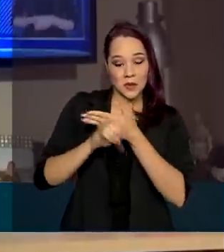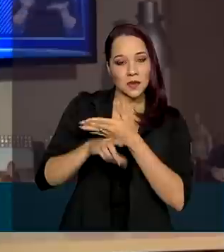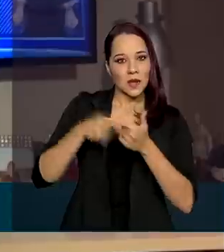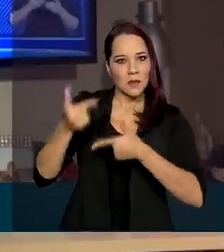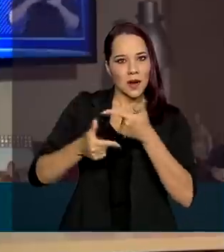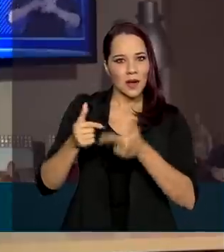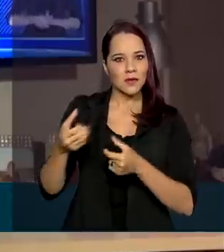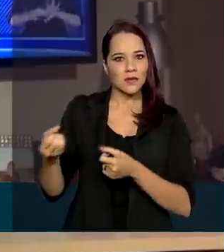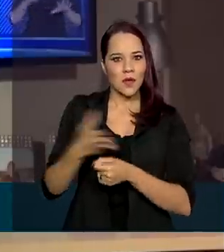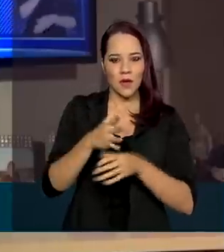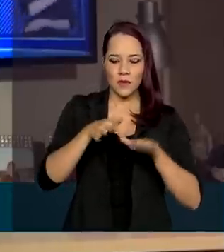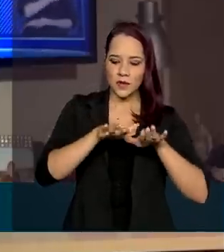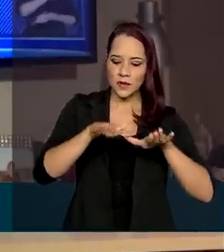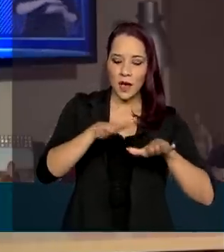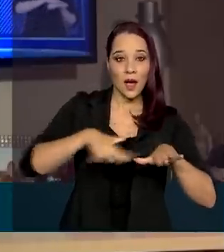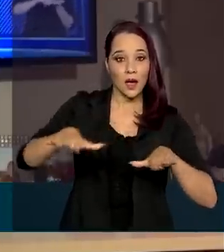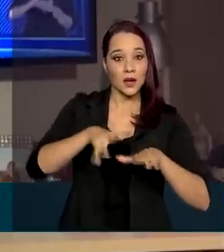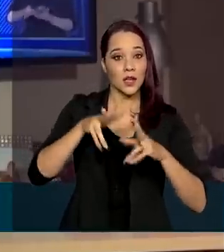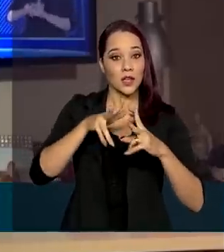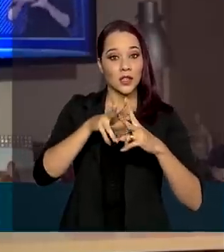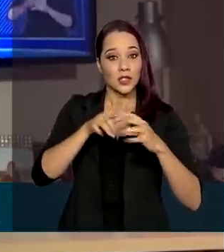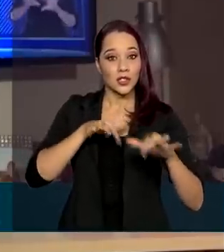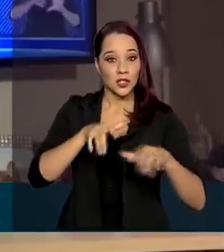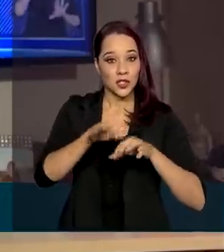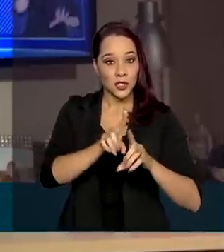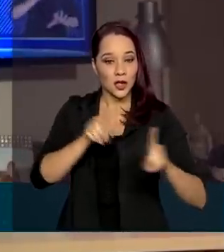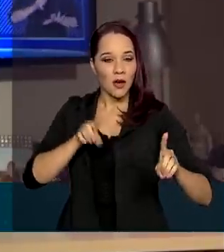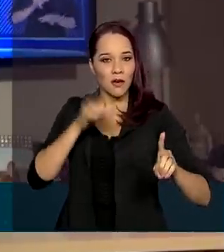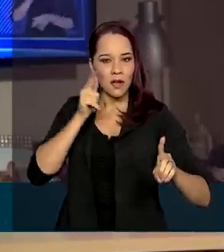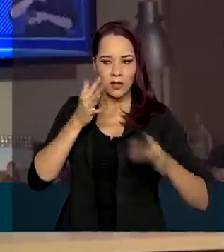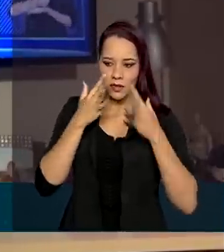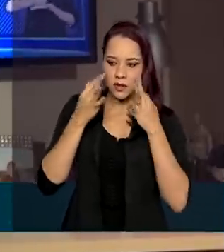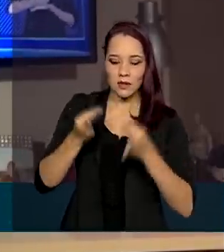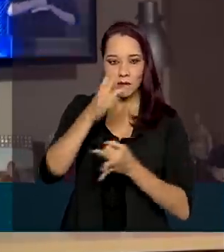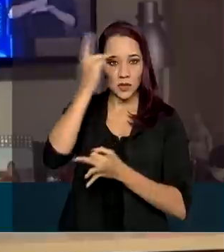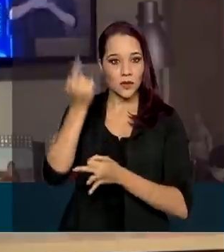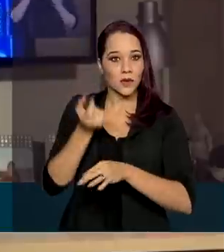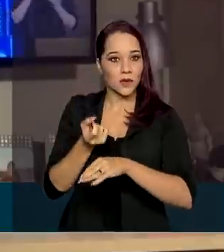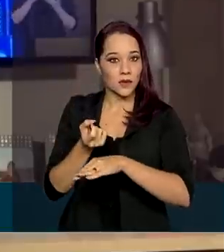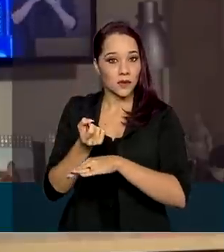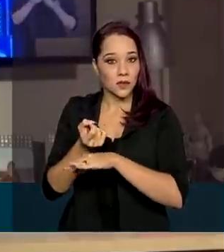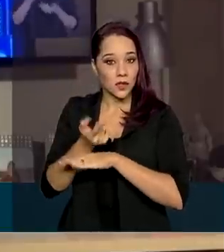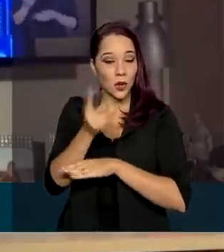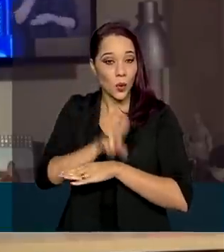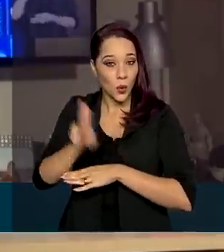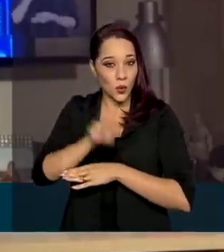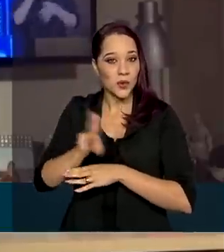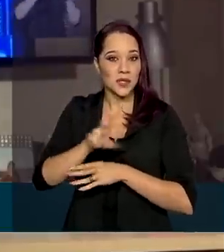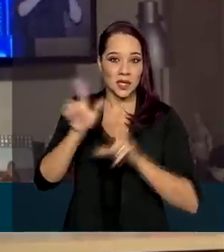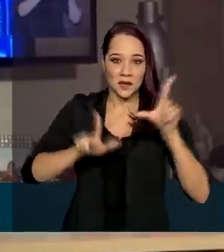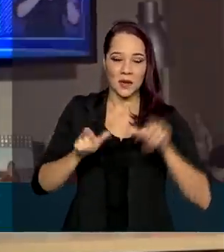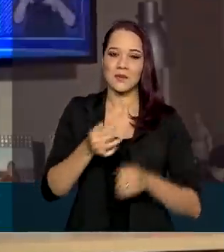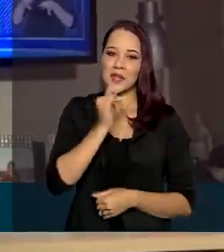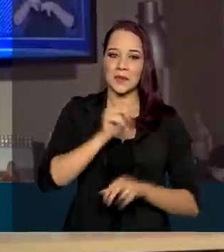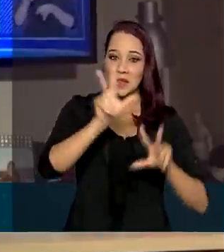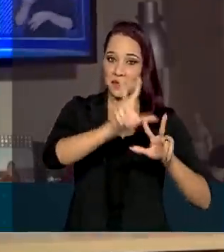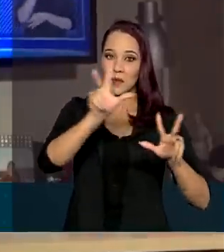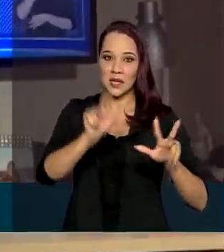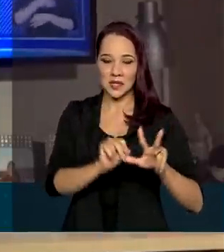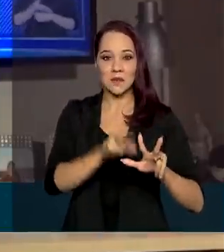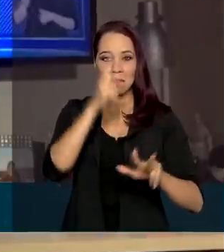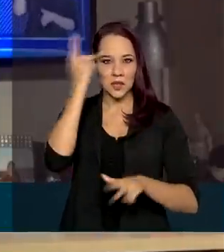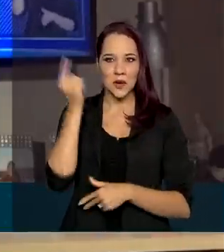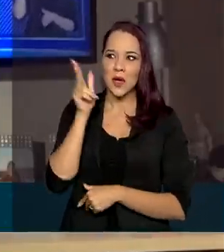novas plataformas digitais que atendam às necessidades dos consumidores. Na TV Brasil, por exemplo, o